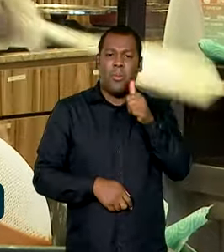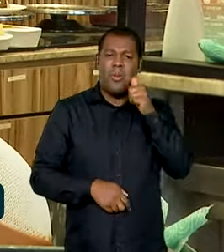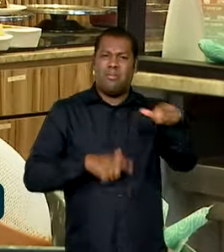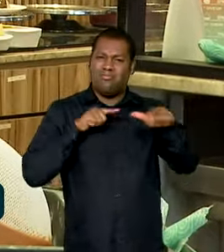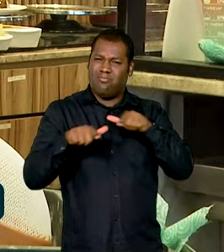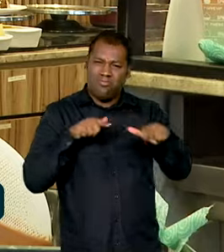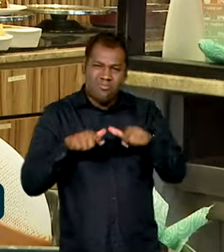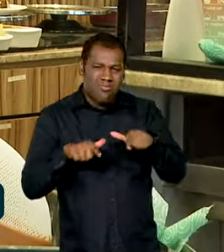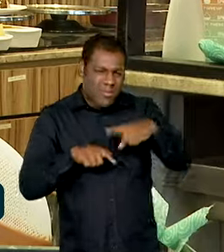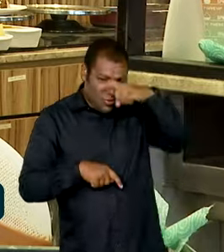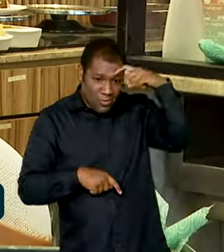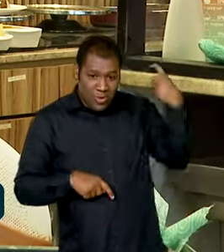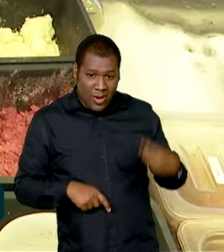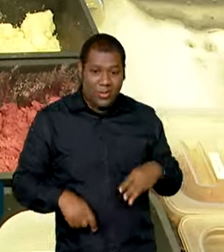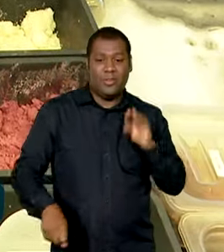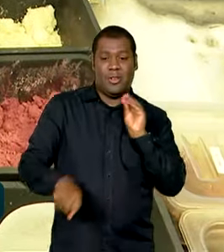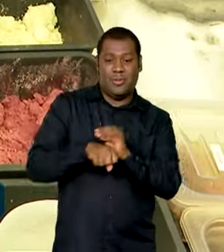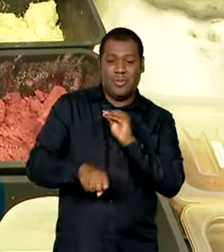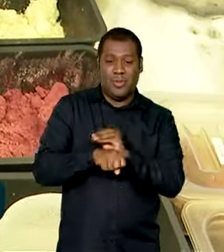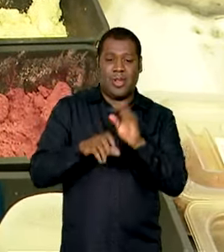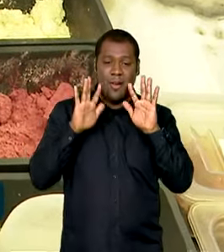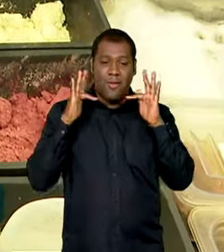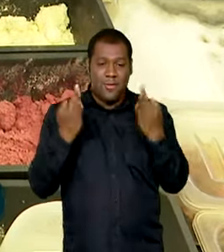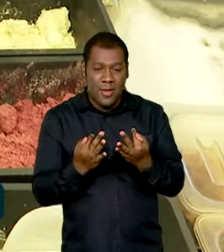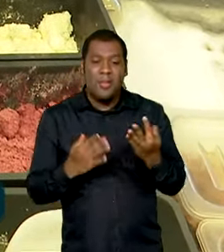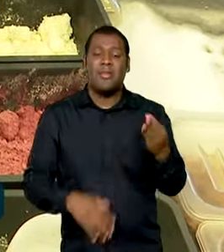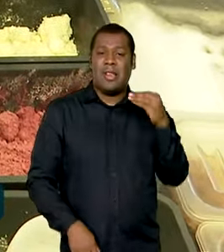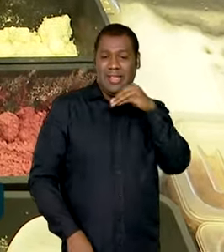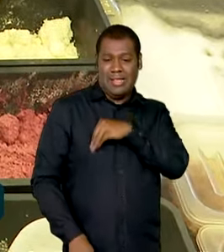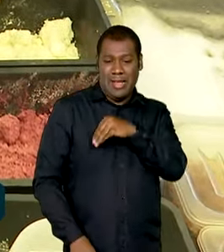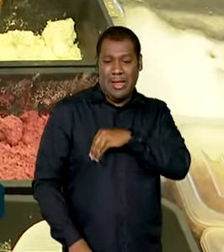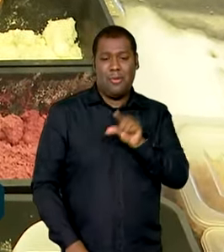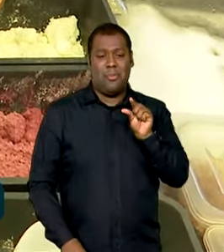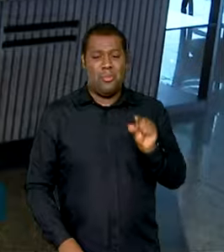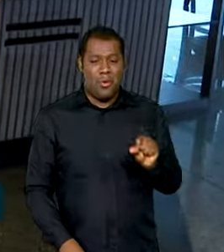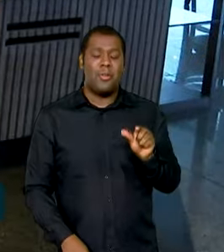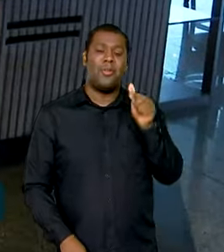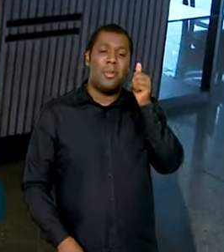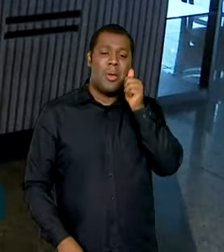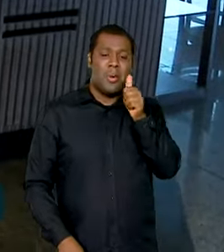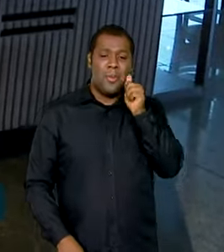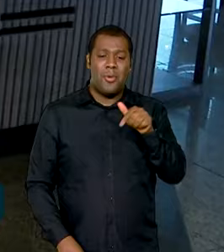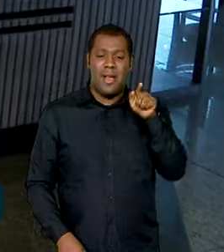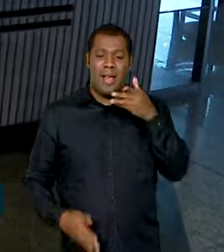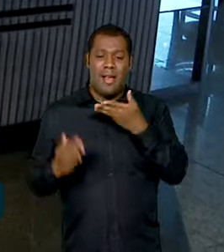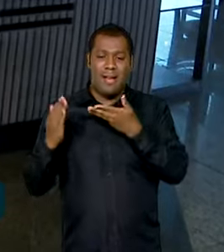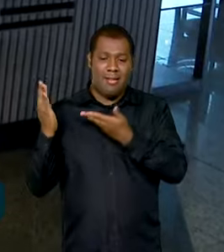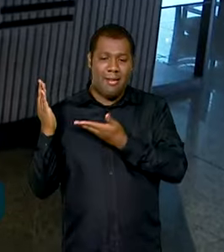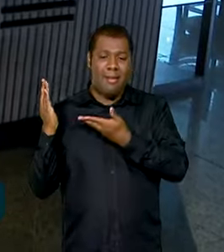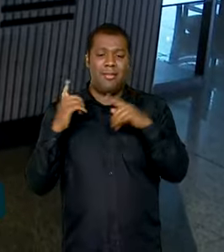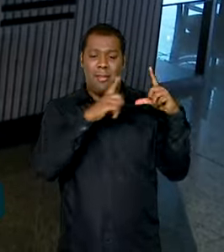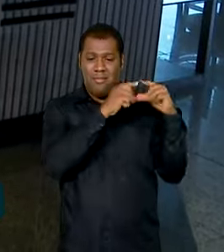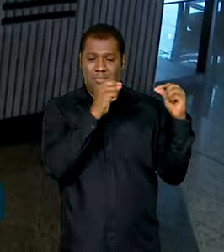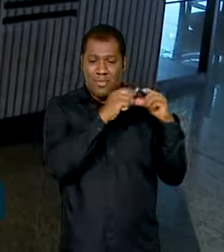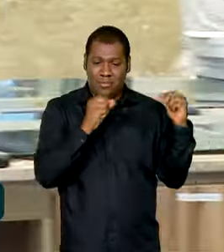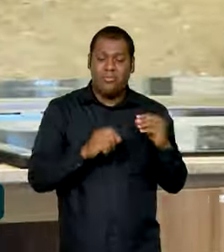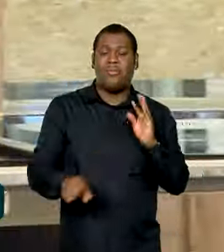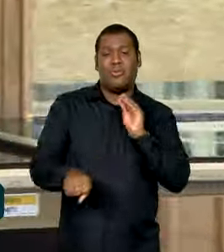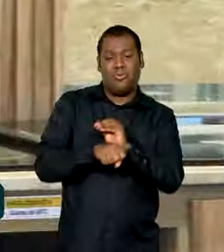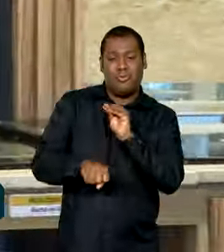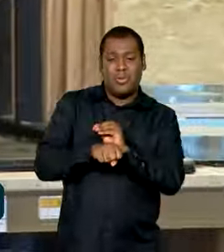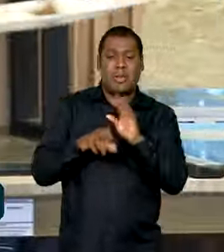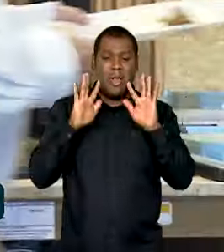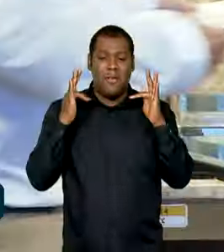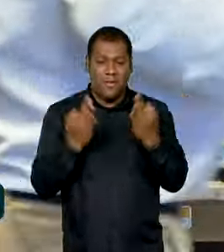filha. Com menos de dois salários mínimos mensais, a auxiliar de produção de Brasília é quem sustenta a casa. Pelo